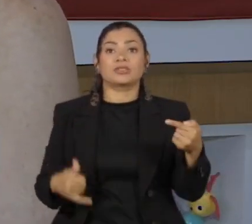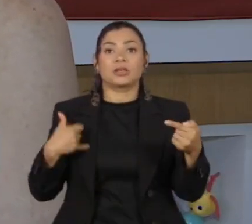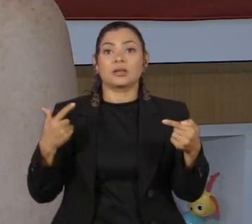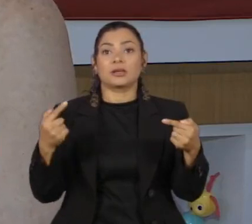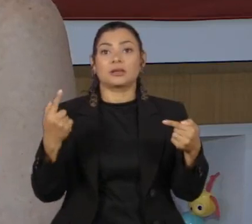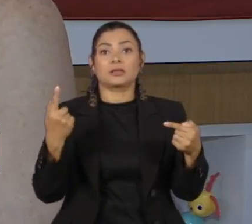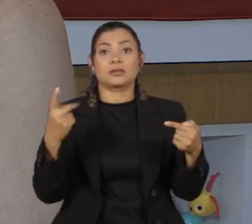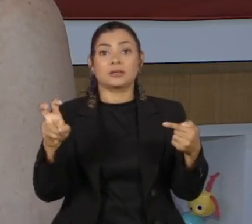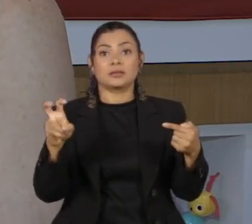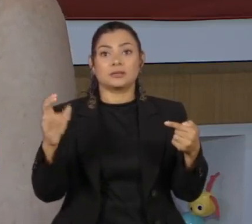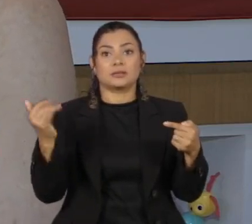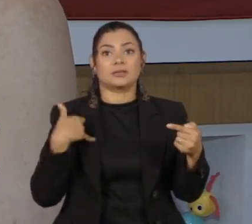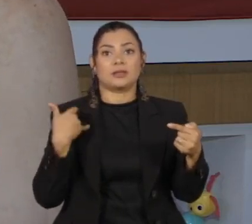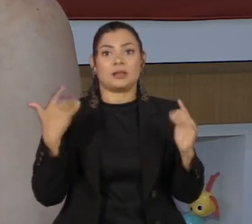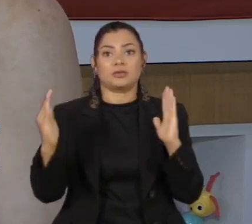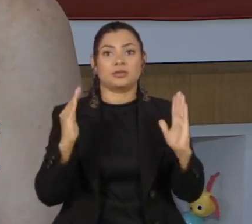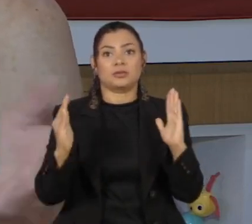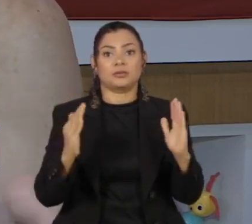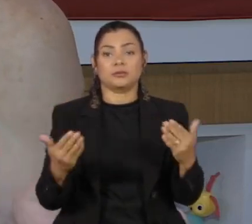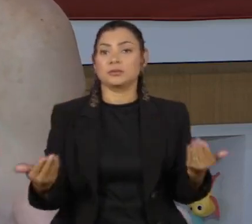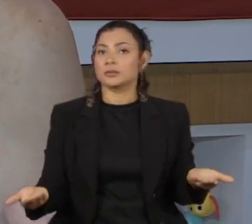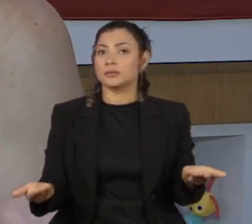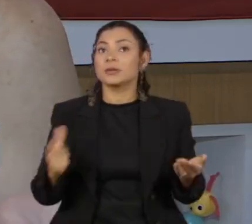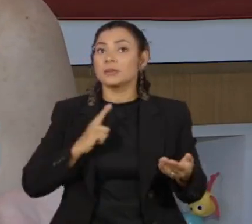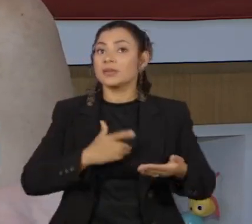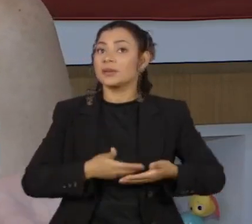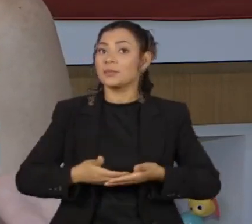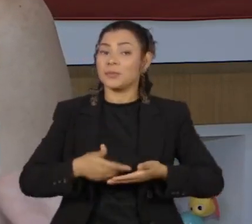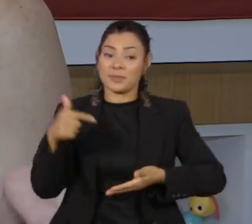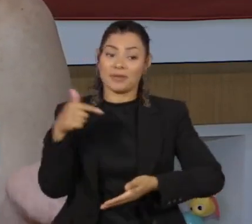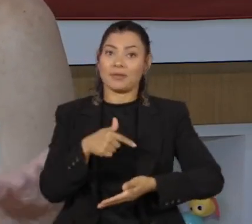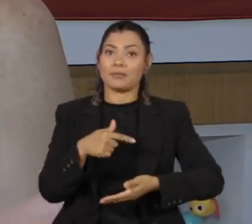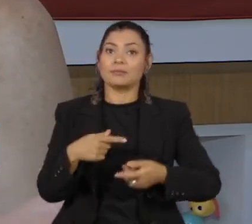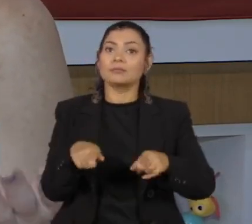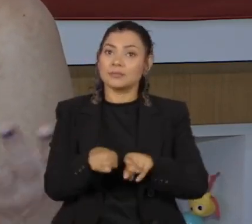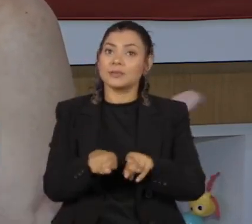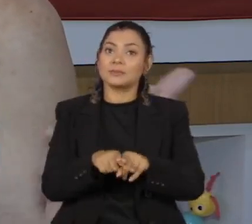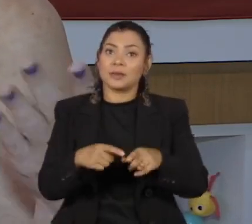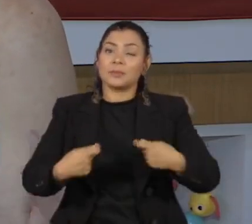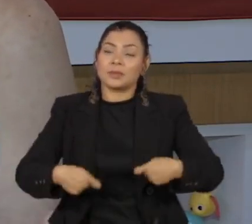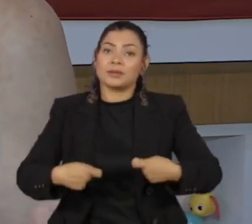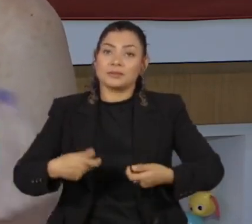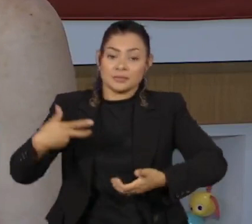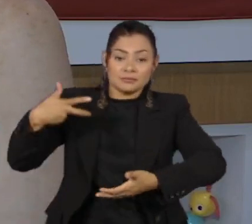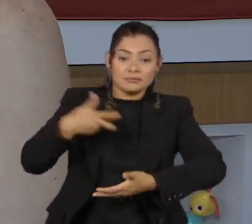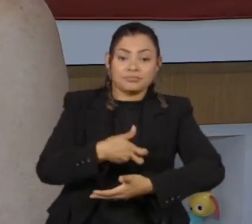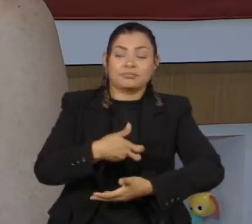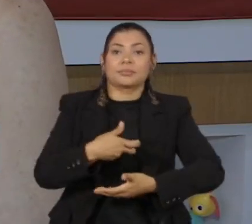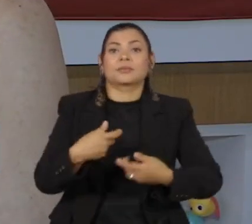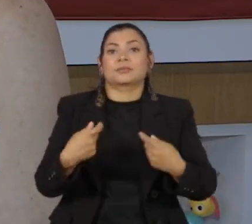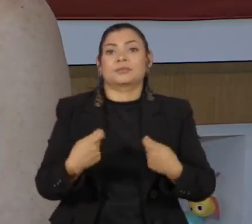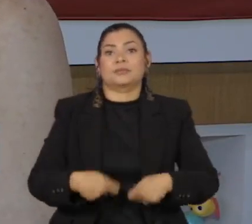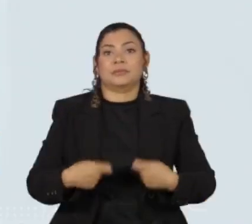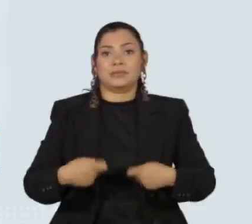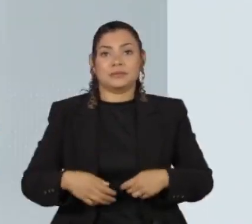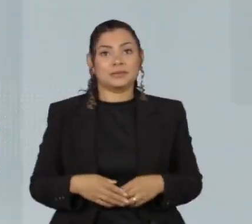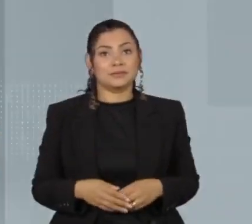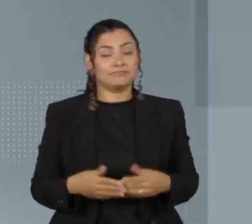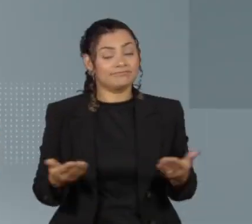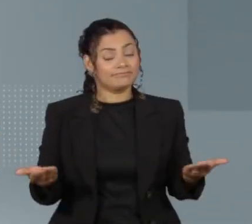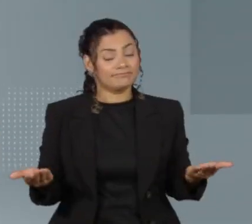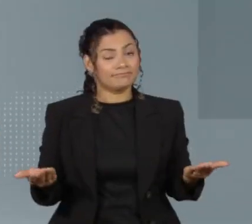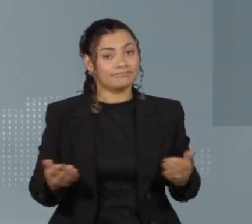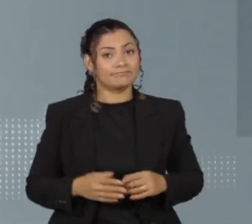15 anos. Mas você tem bebezinhos onde você tem que necessita do uso da insulina.